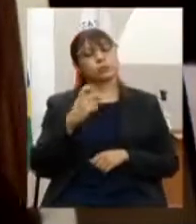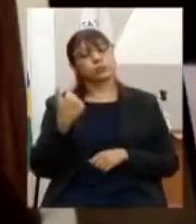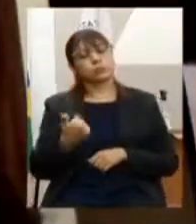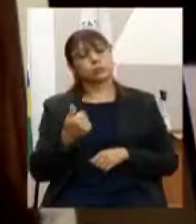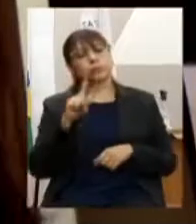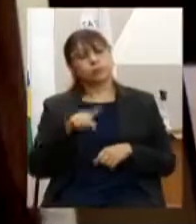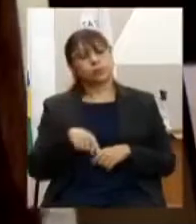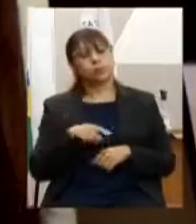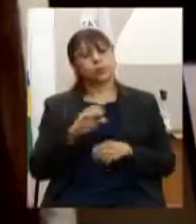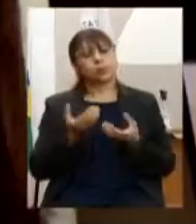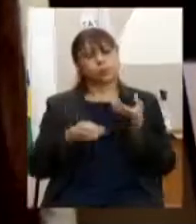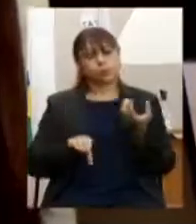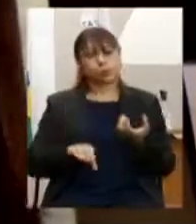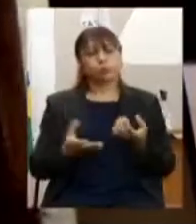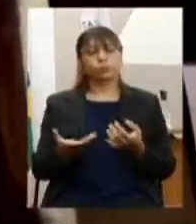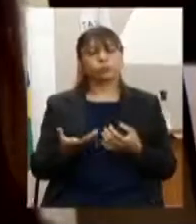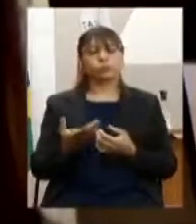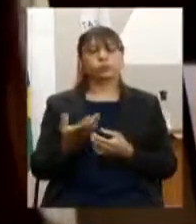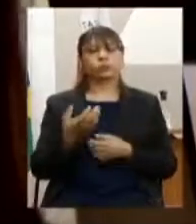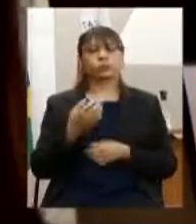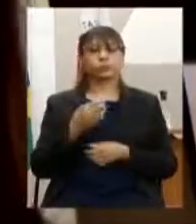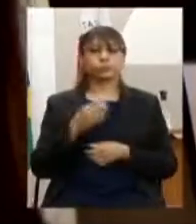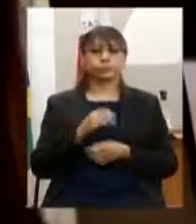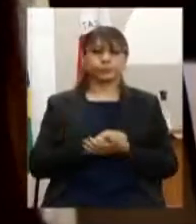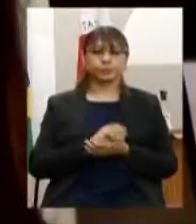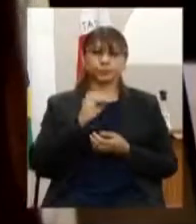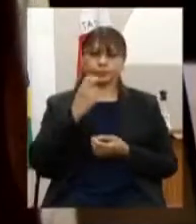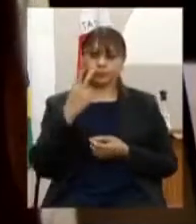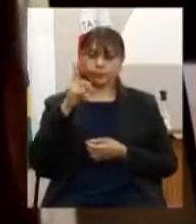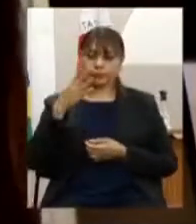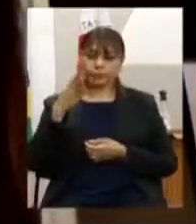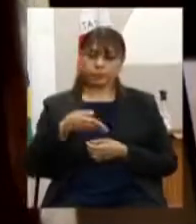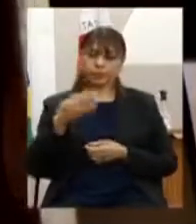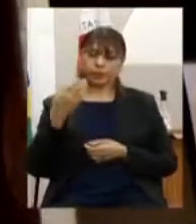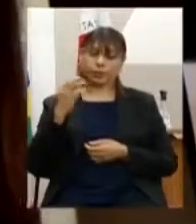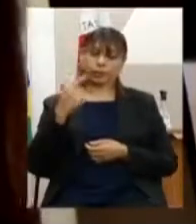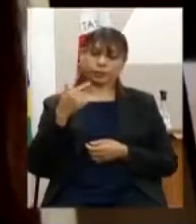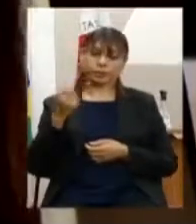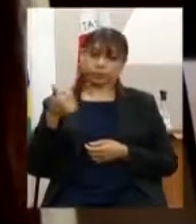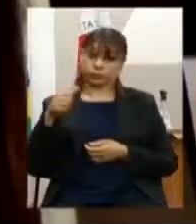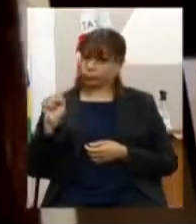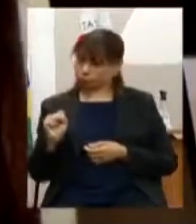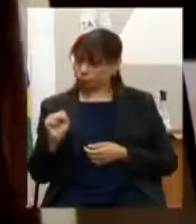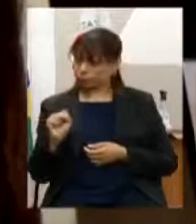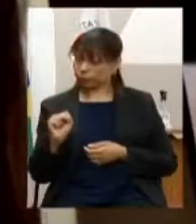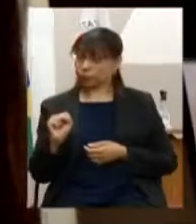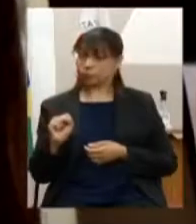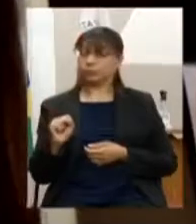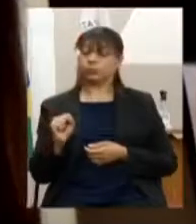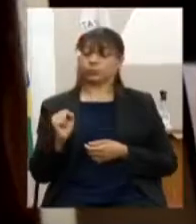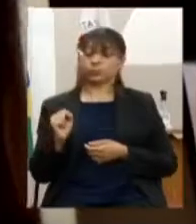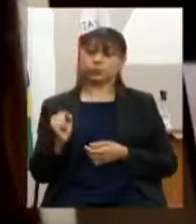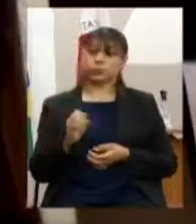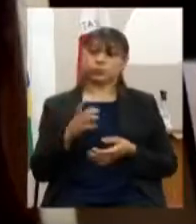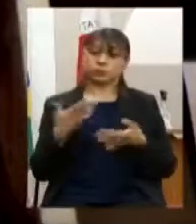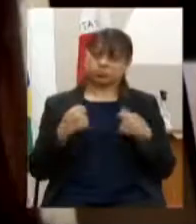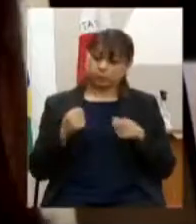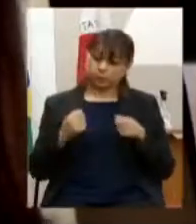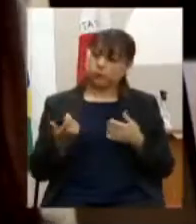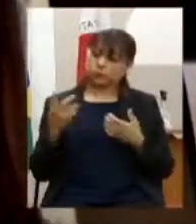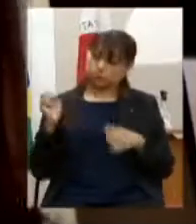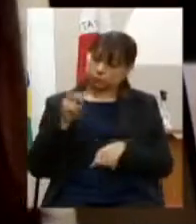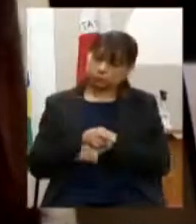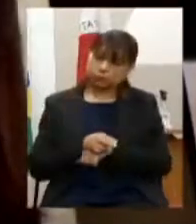barra 2018 para provimento do cargo de escrivão de polícia com vistas a recomposição da